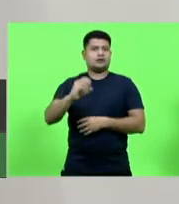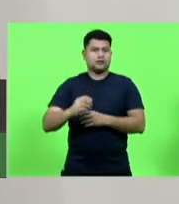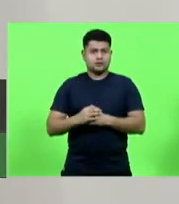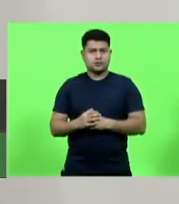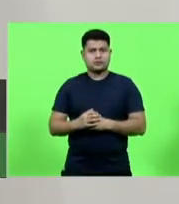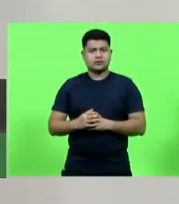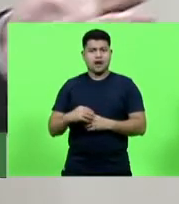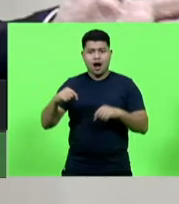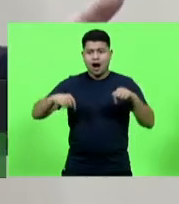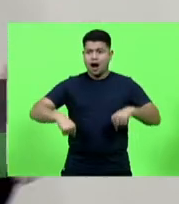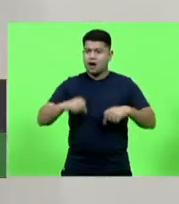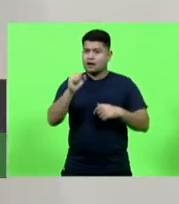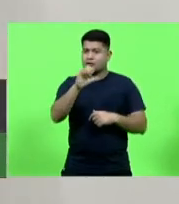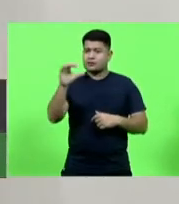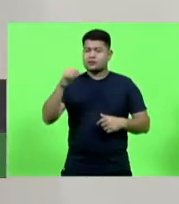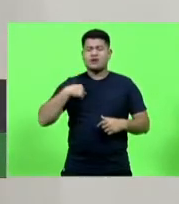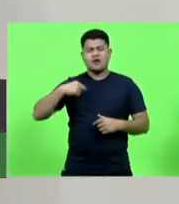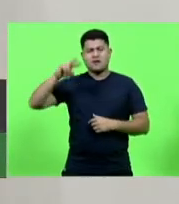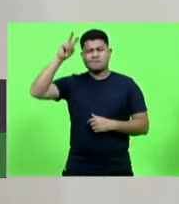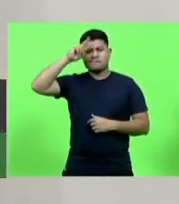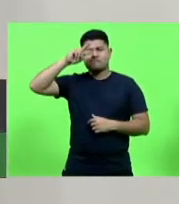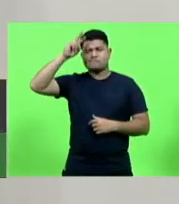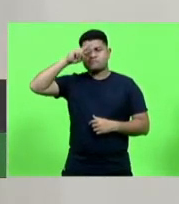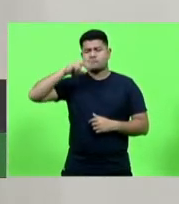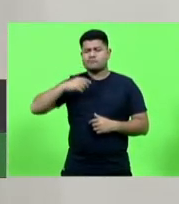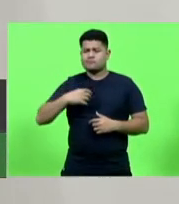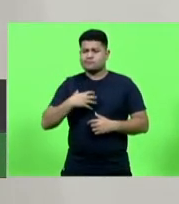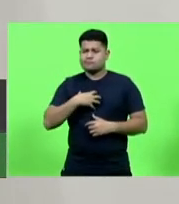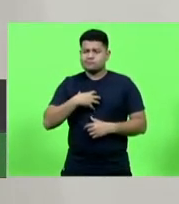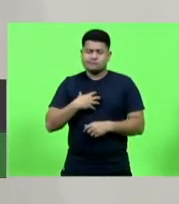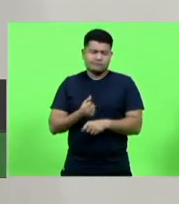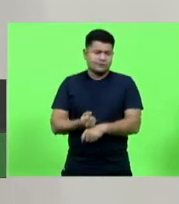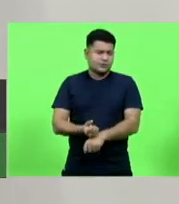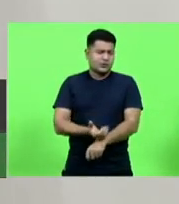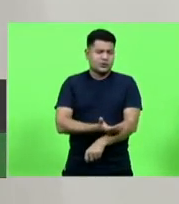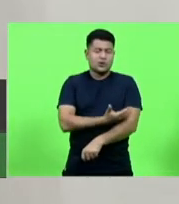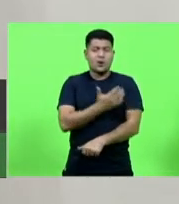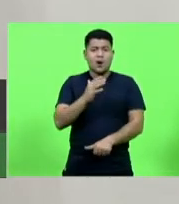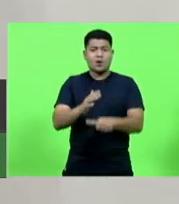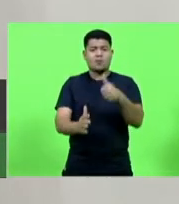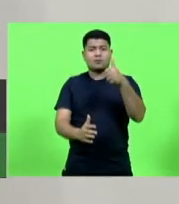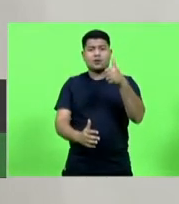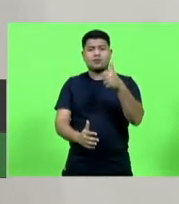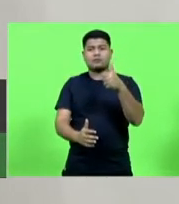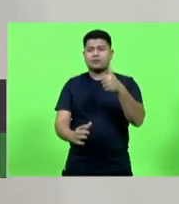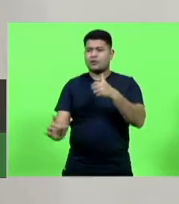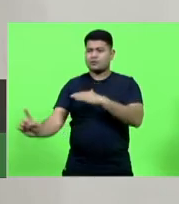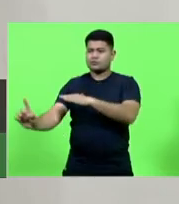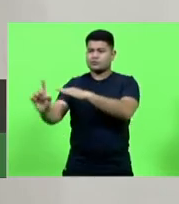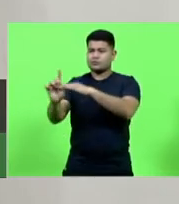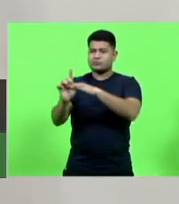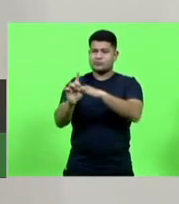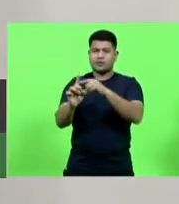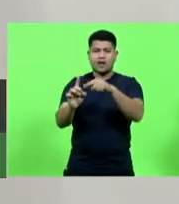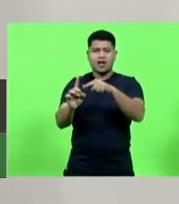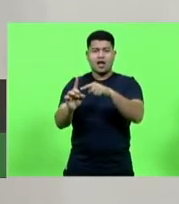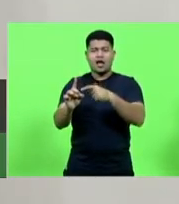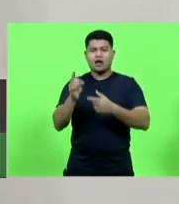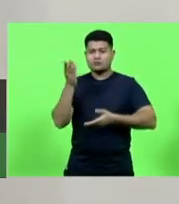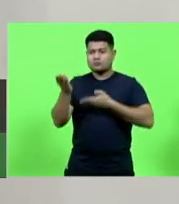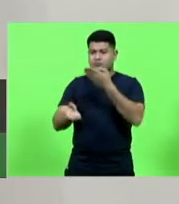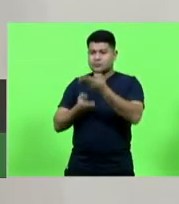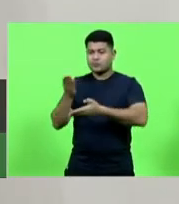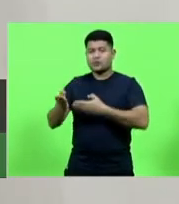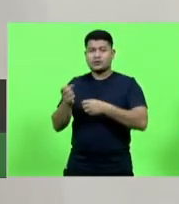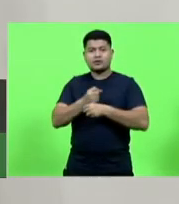lembro e falo com muita emoção aqui do primeiro cliente que eu atendi há 30 anos atrás vendendo